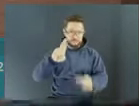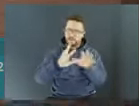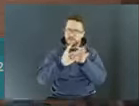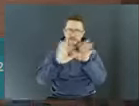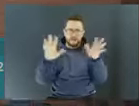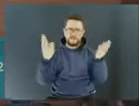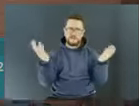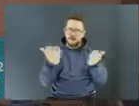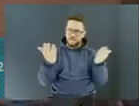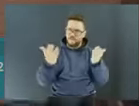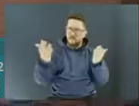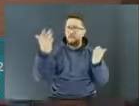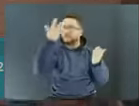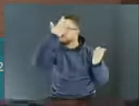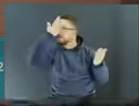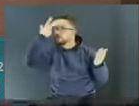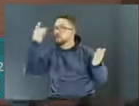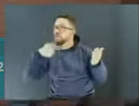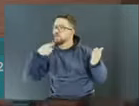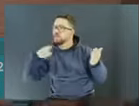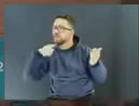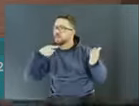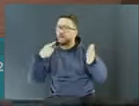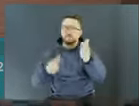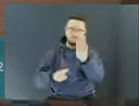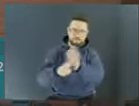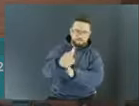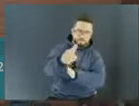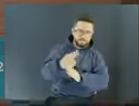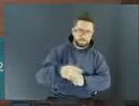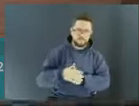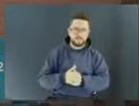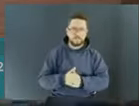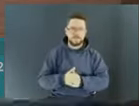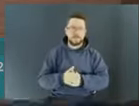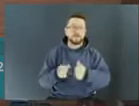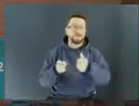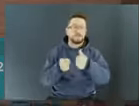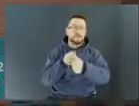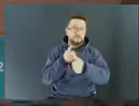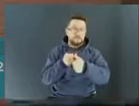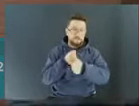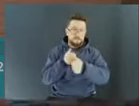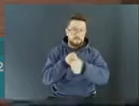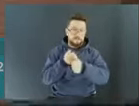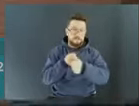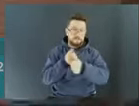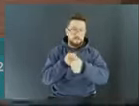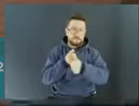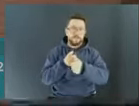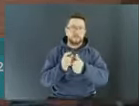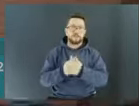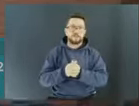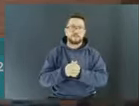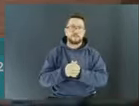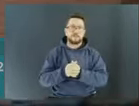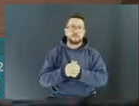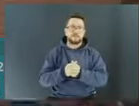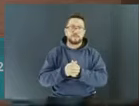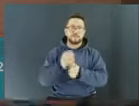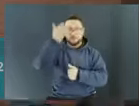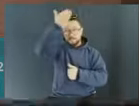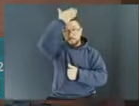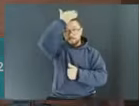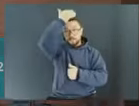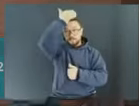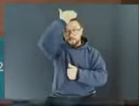daí mesmo sentado. Nós temos o primeiro vereador inscrito com a palavra, vereador Marcelo Fachinello.